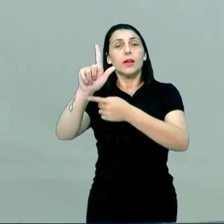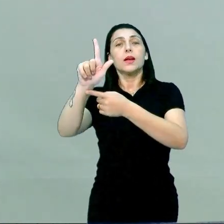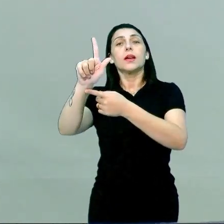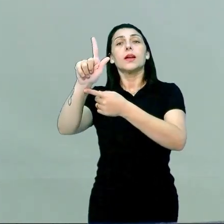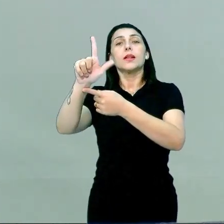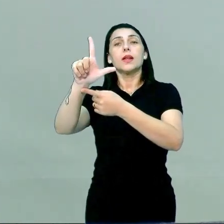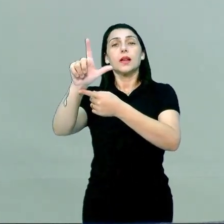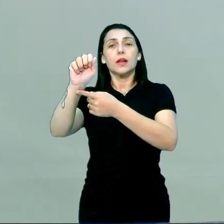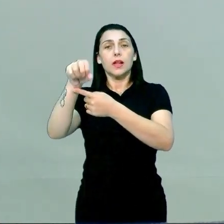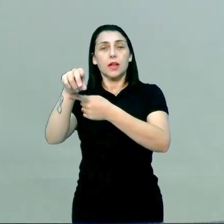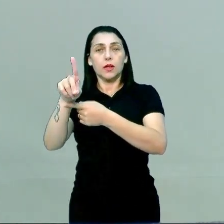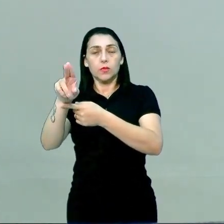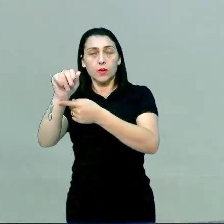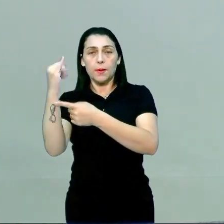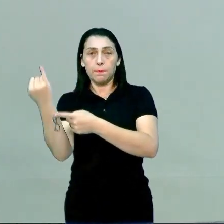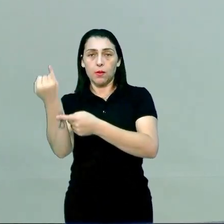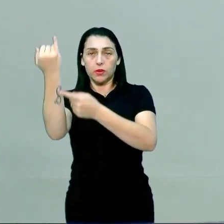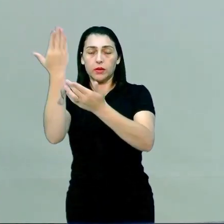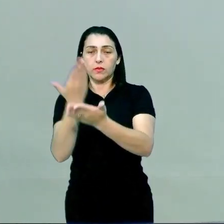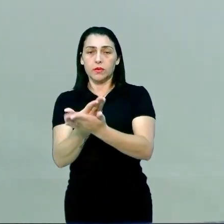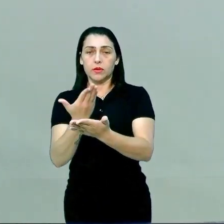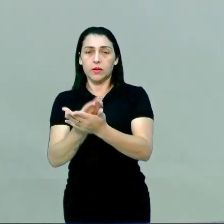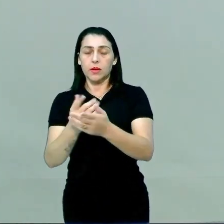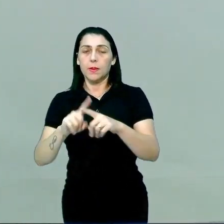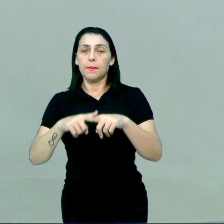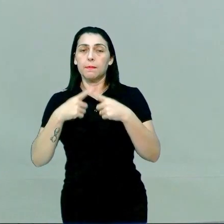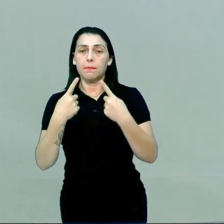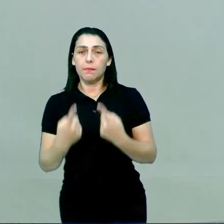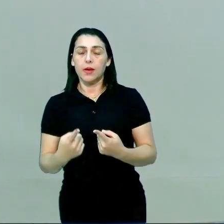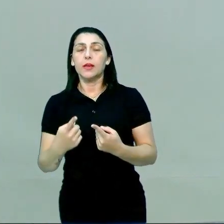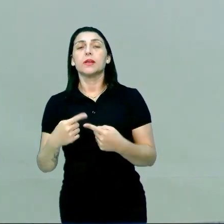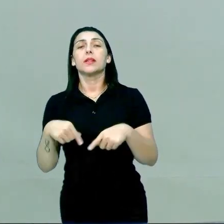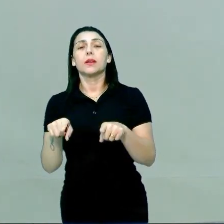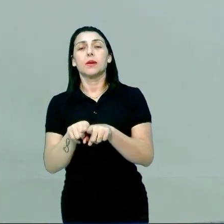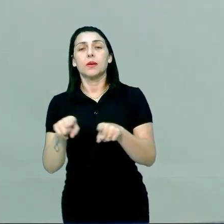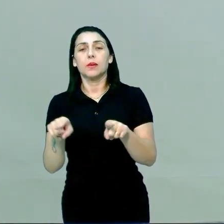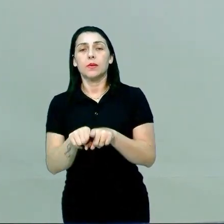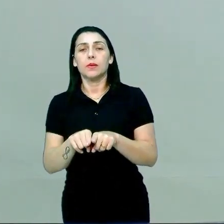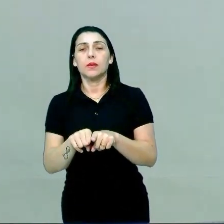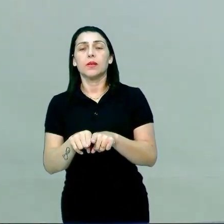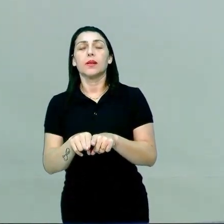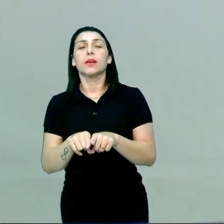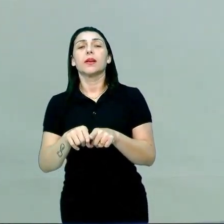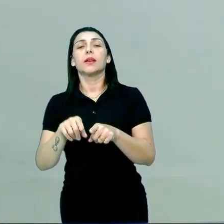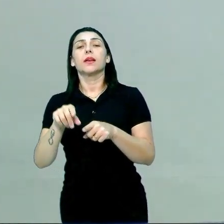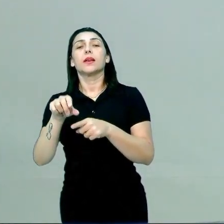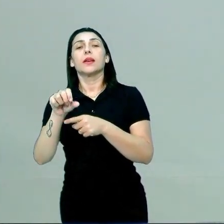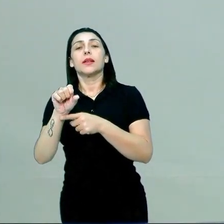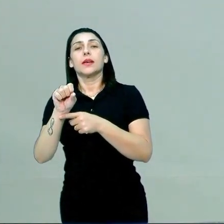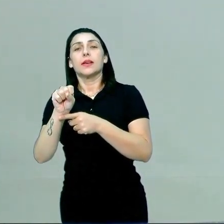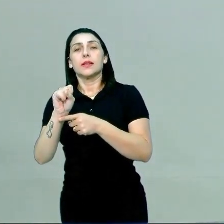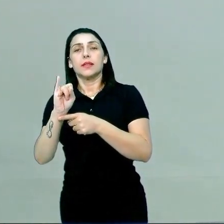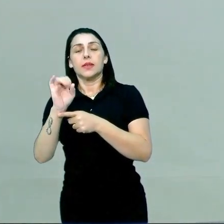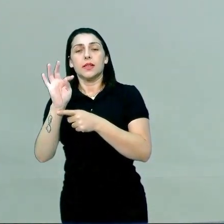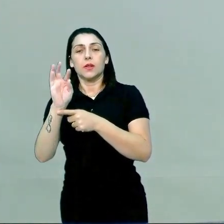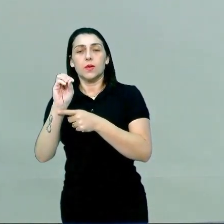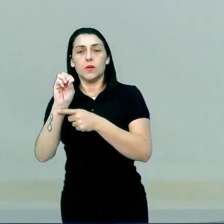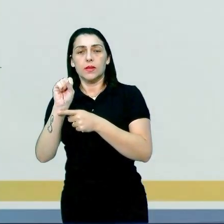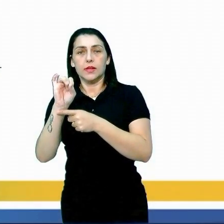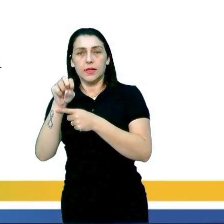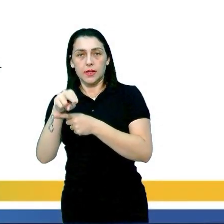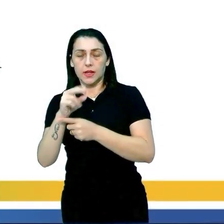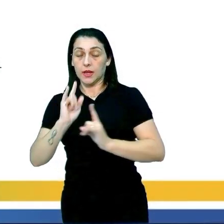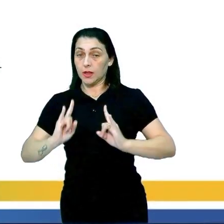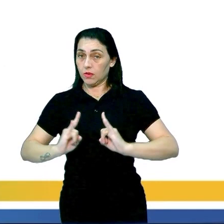muito importante que a gente vai estudar, tá? Mas o hipotálamo, ela vai também liberar o citocina, que é um hormônio, e outros também.